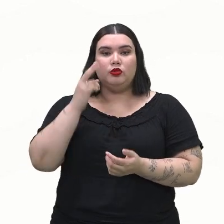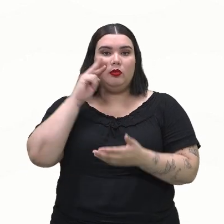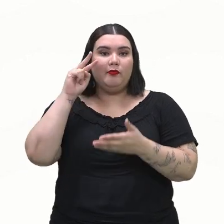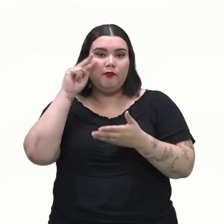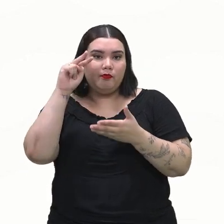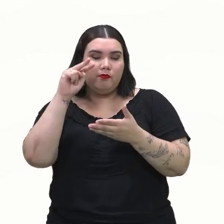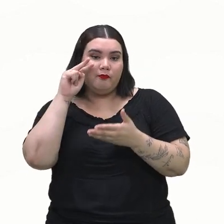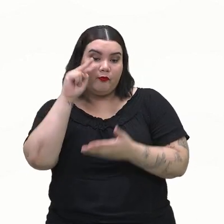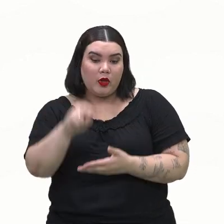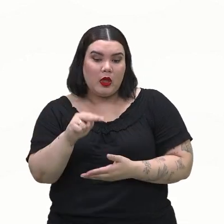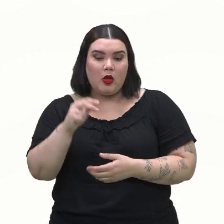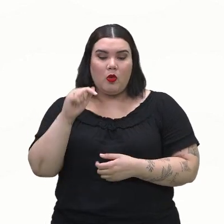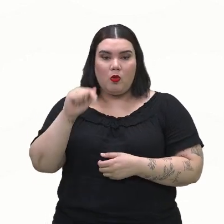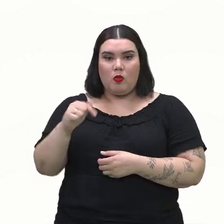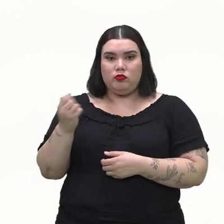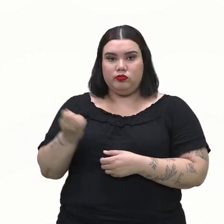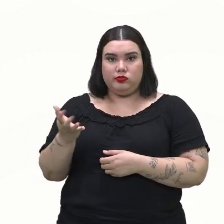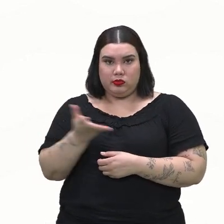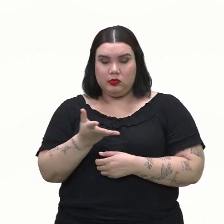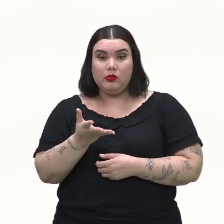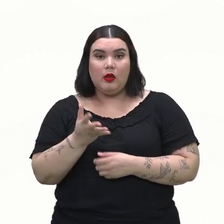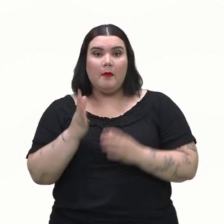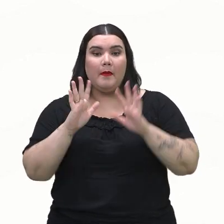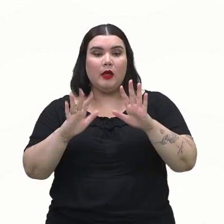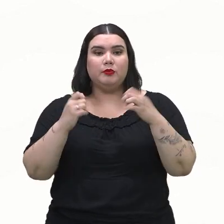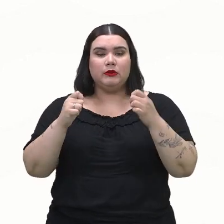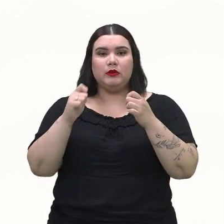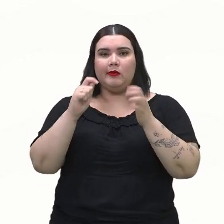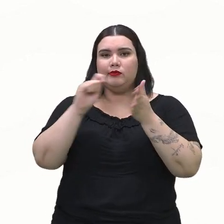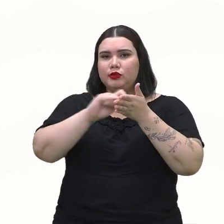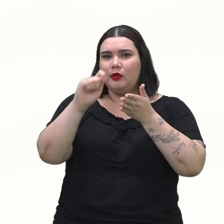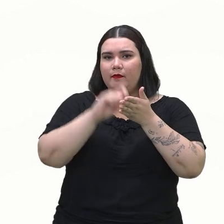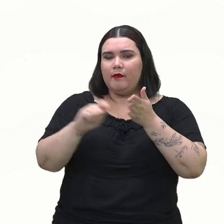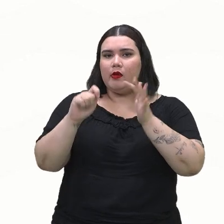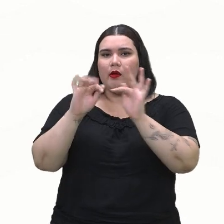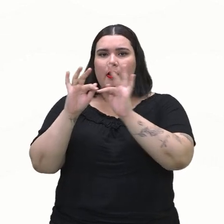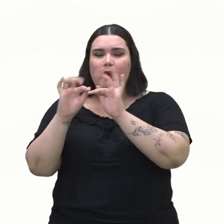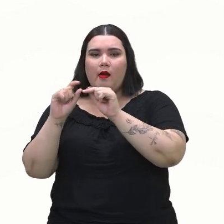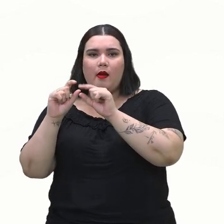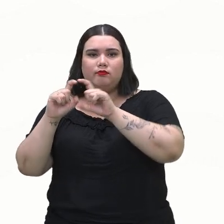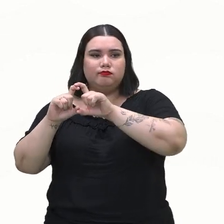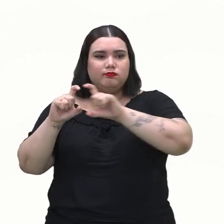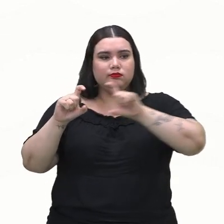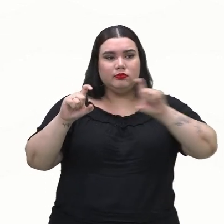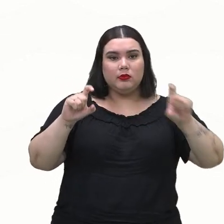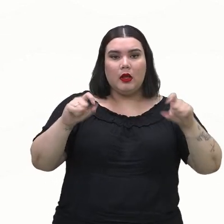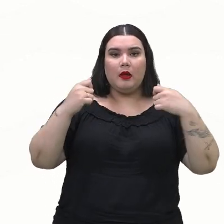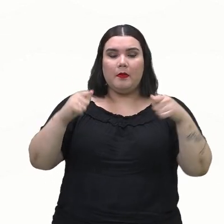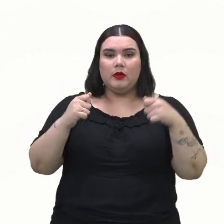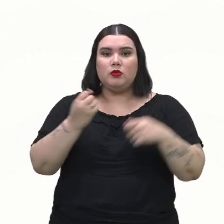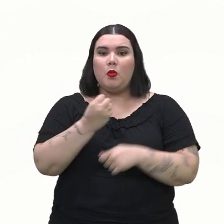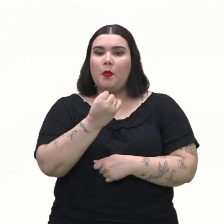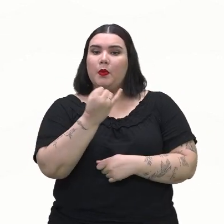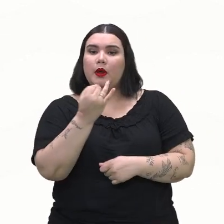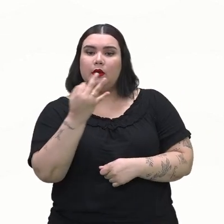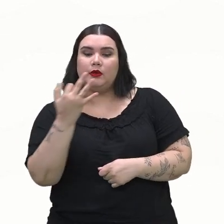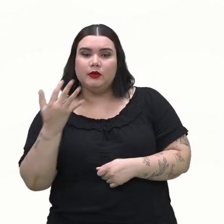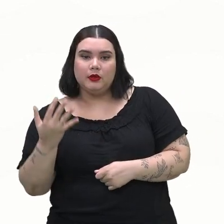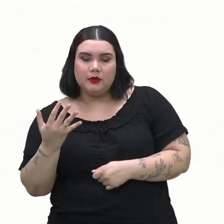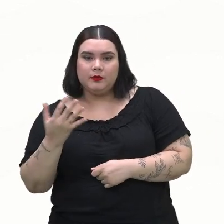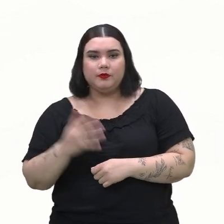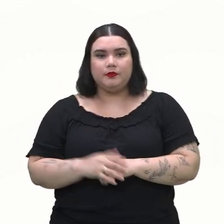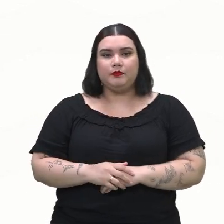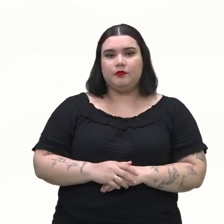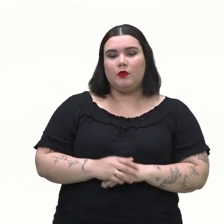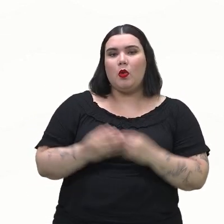espaço amostral, eu tenho que determinar os elementos que pertencem a esse espaço. Como nós temos